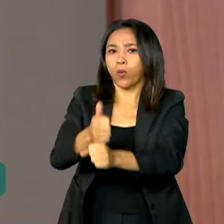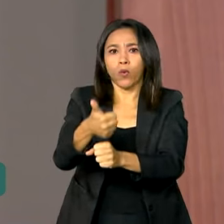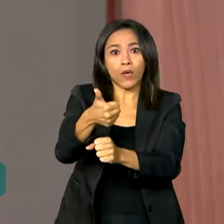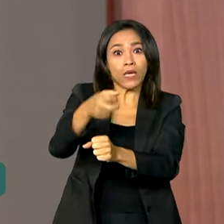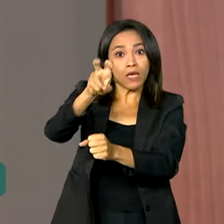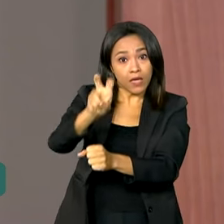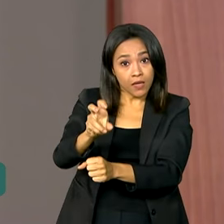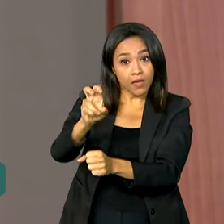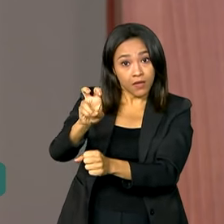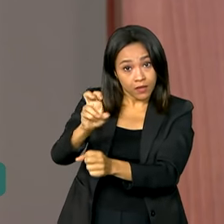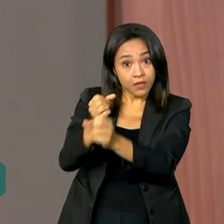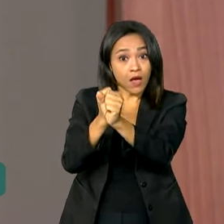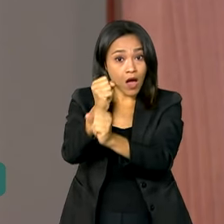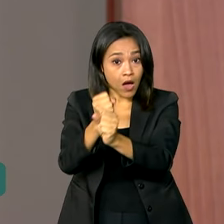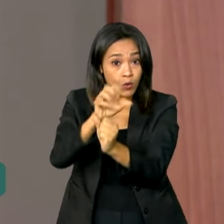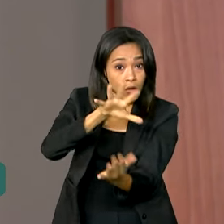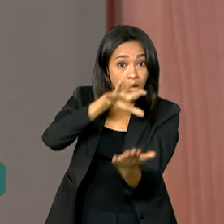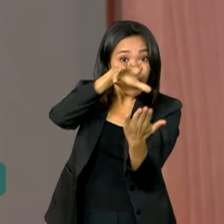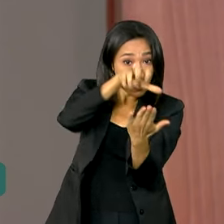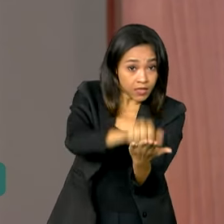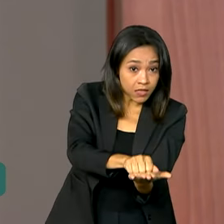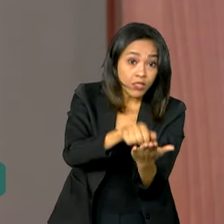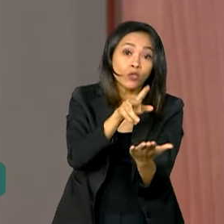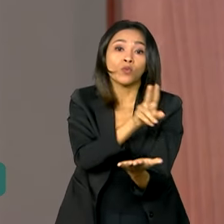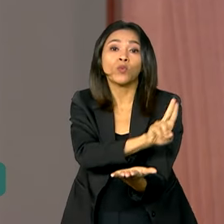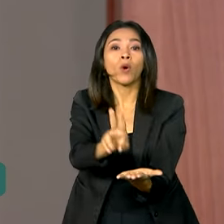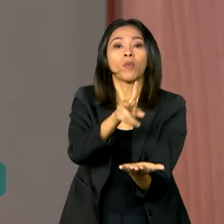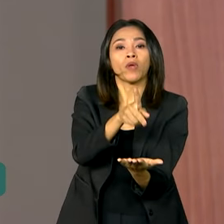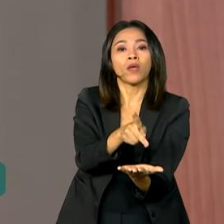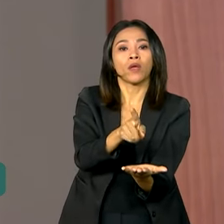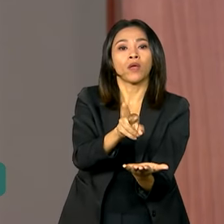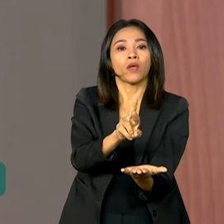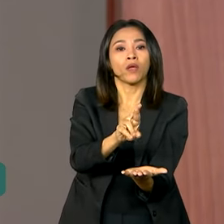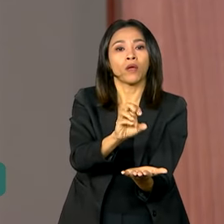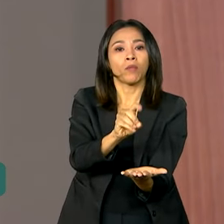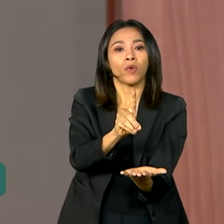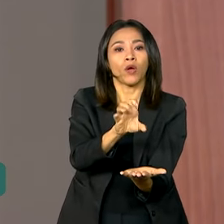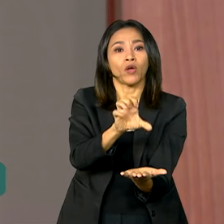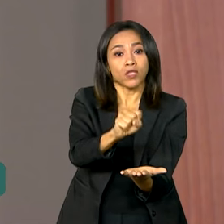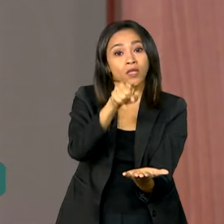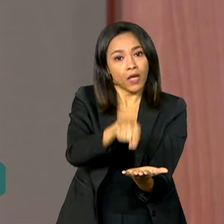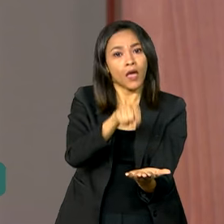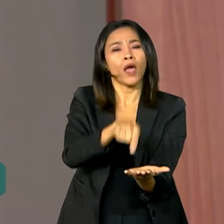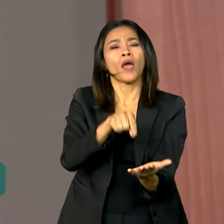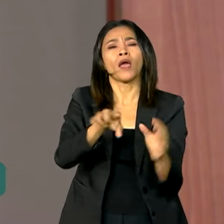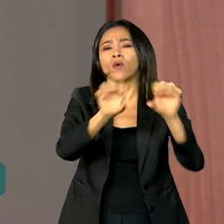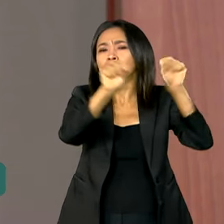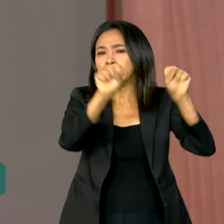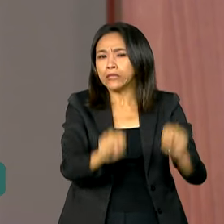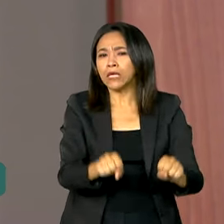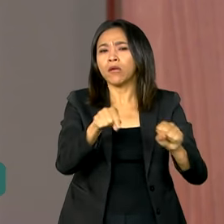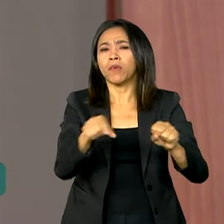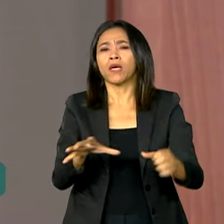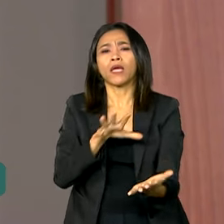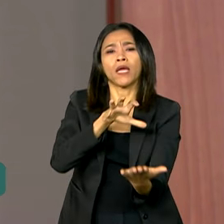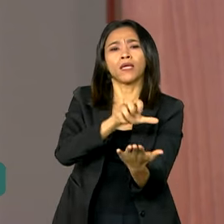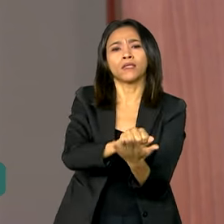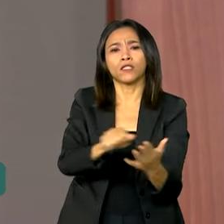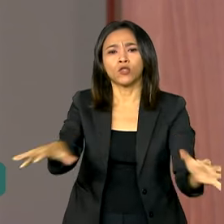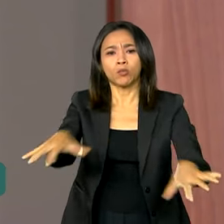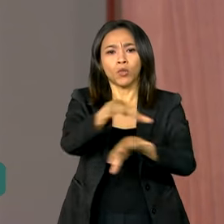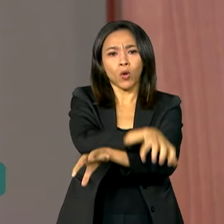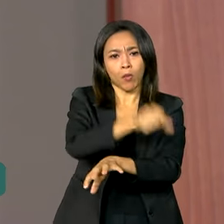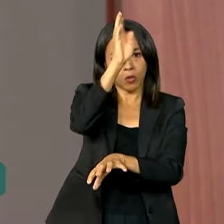registrados pelo PRODES, o Sistema de Monitoramento dos Biomas Brasileiros, do Instituto Nacional de Pesquisas Espaciais,